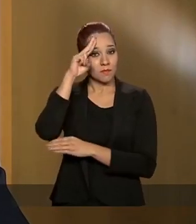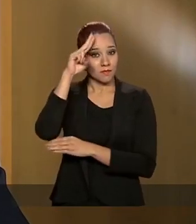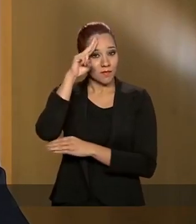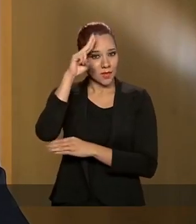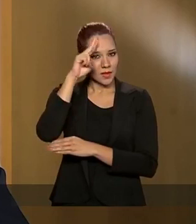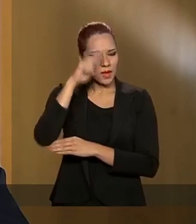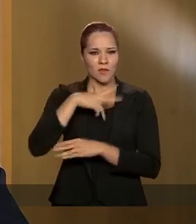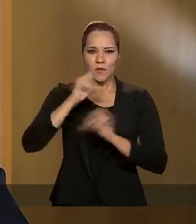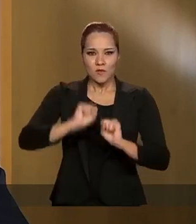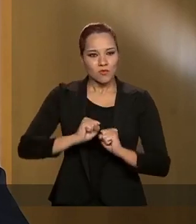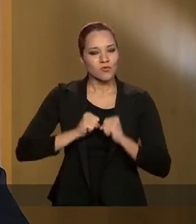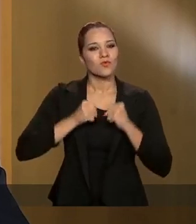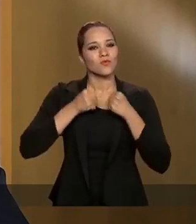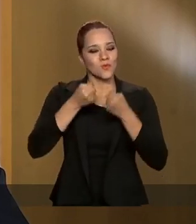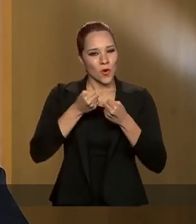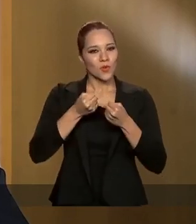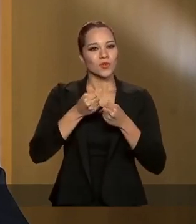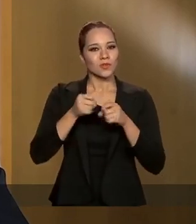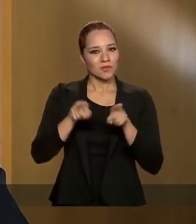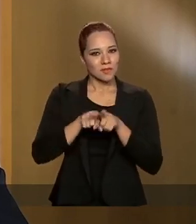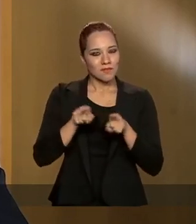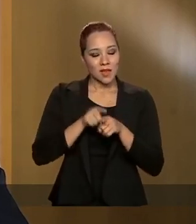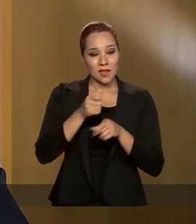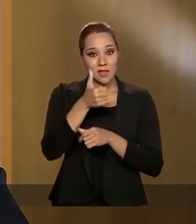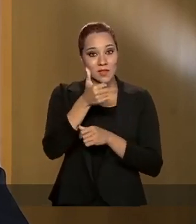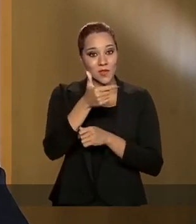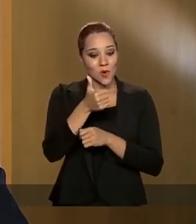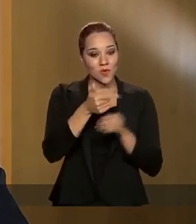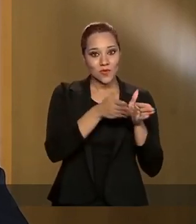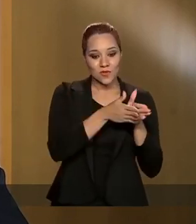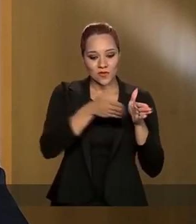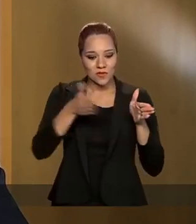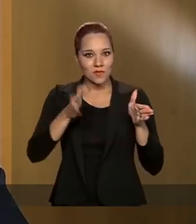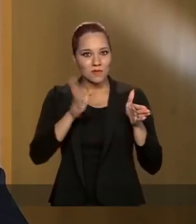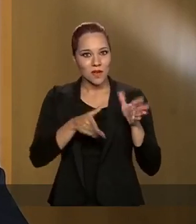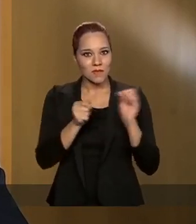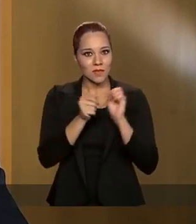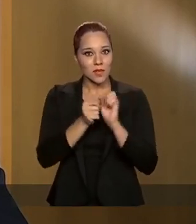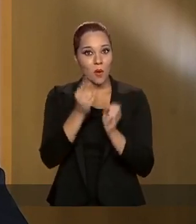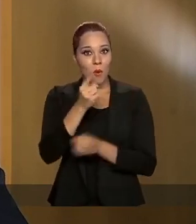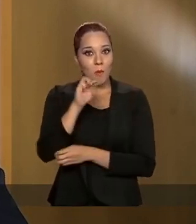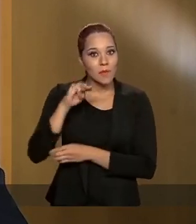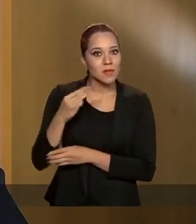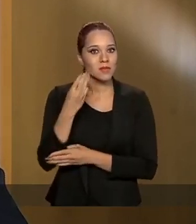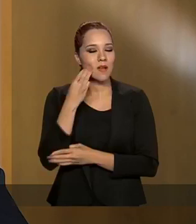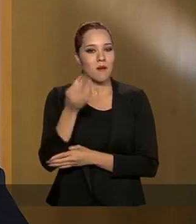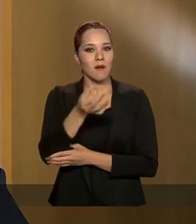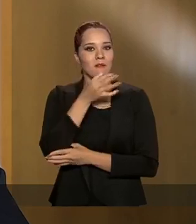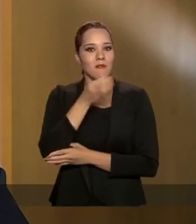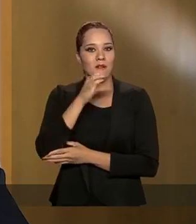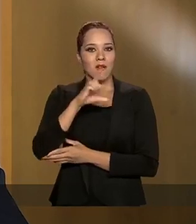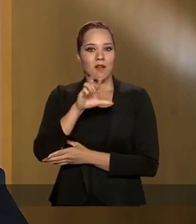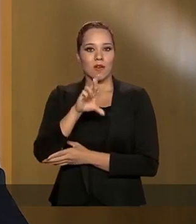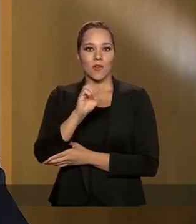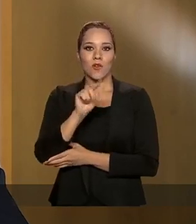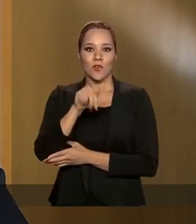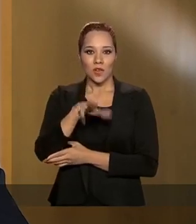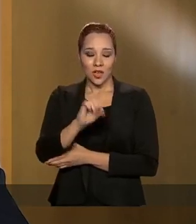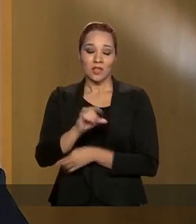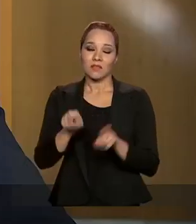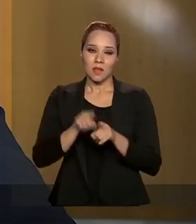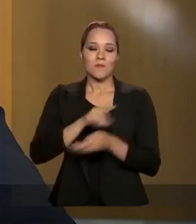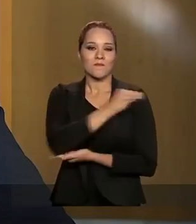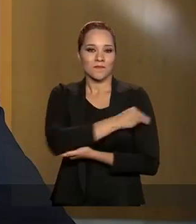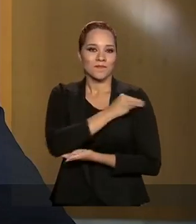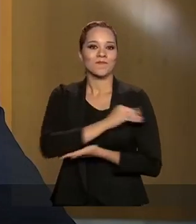entraram com força total e, em 12 dias, serão produzidos um milhão de comprimidos de cloroquina, além de álcool